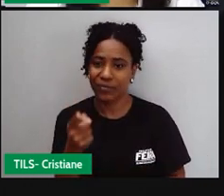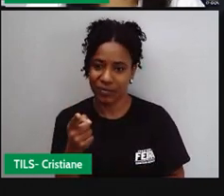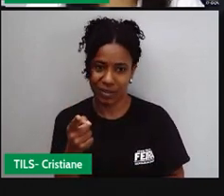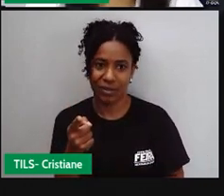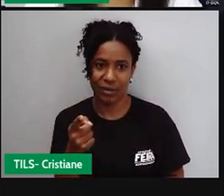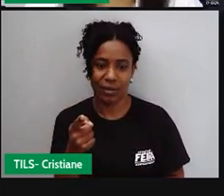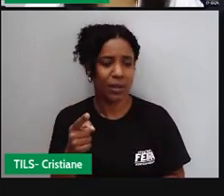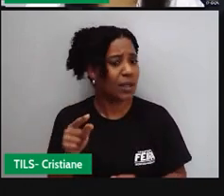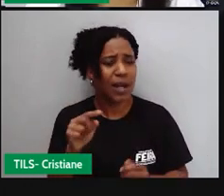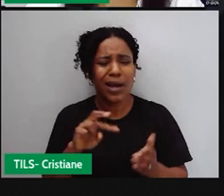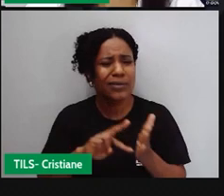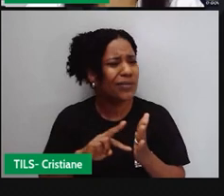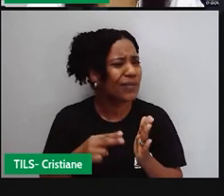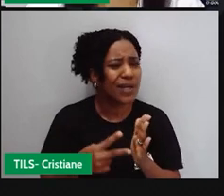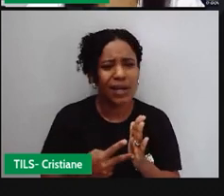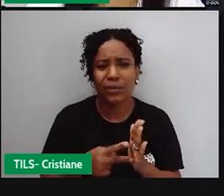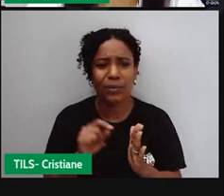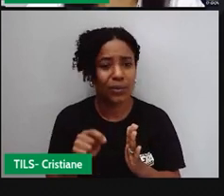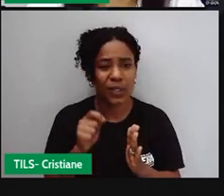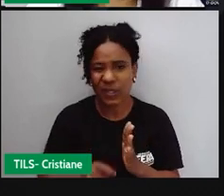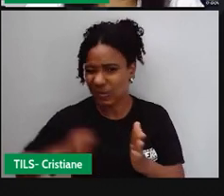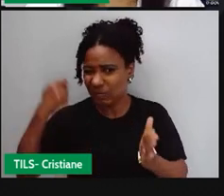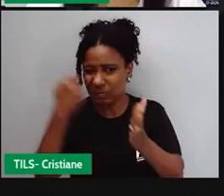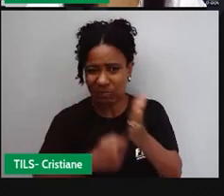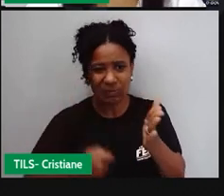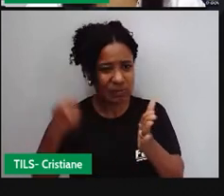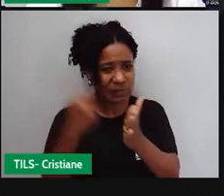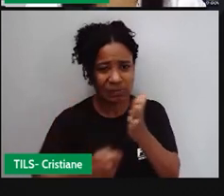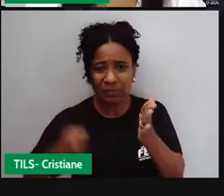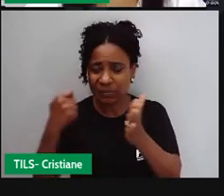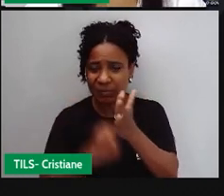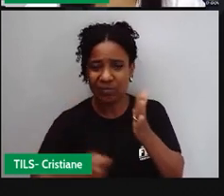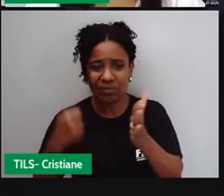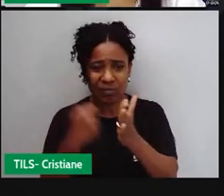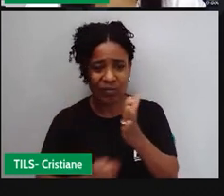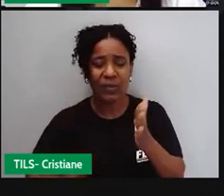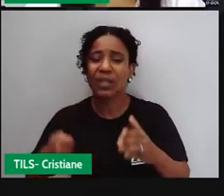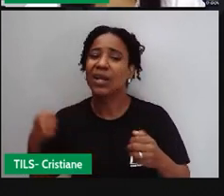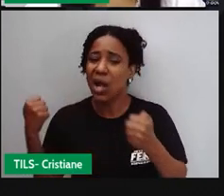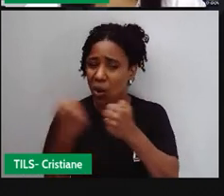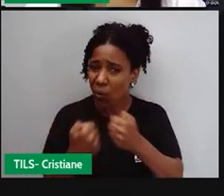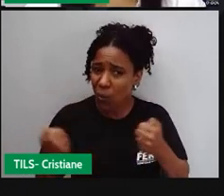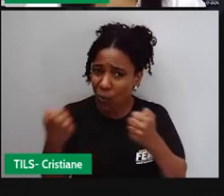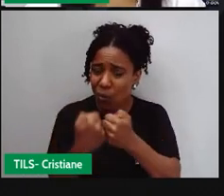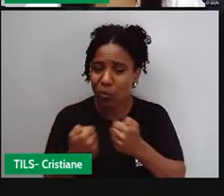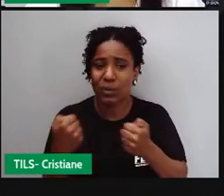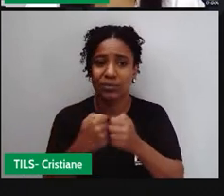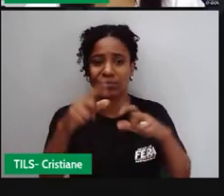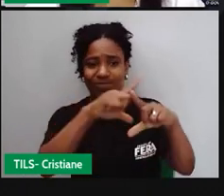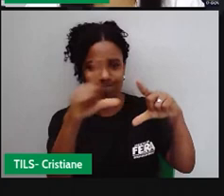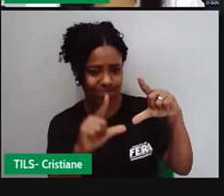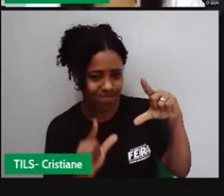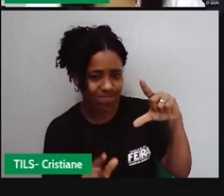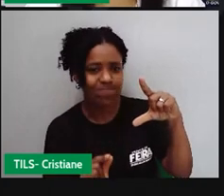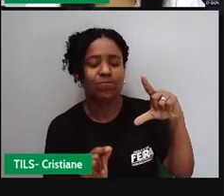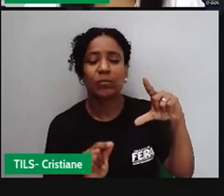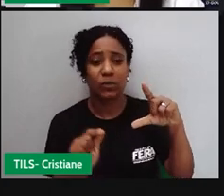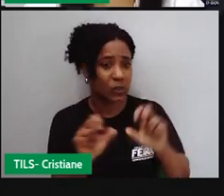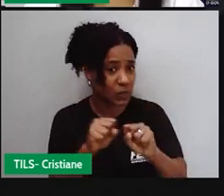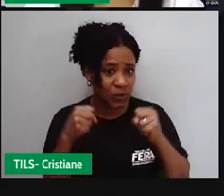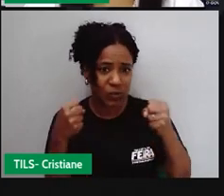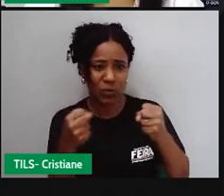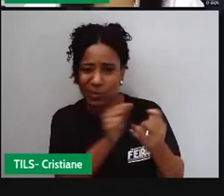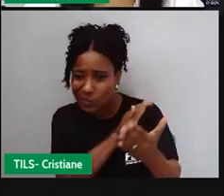resistência à força, à luta que os africanos que foram escravizados, eles tiveram, né?